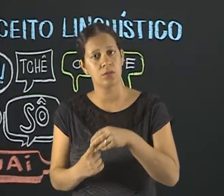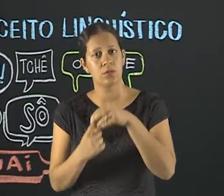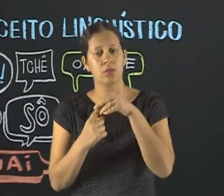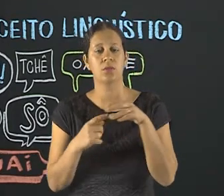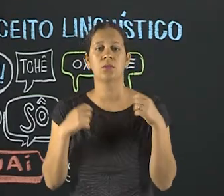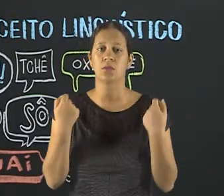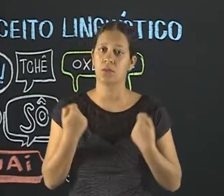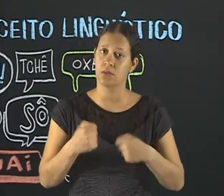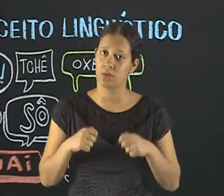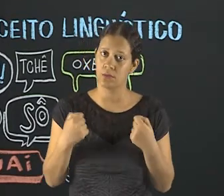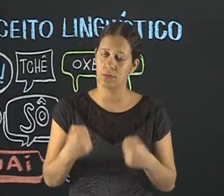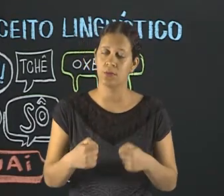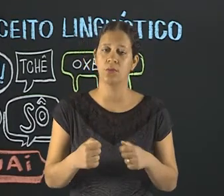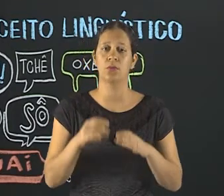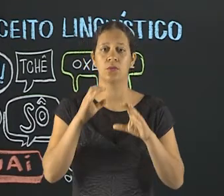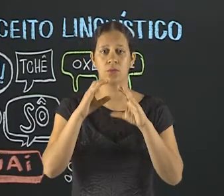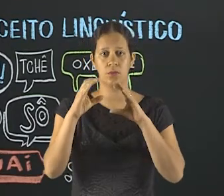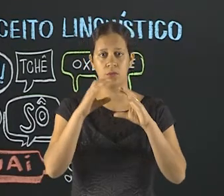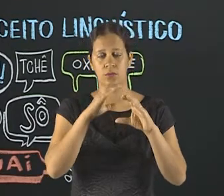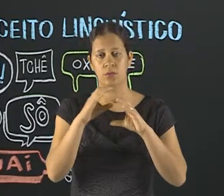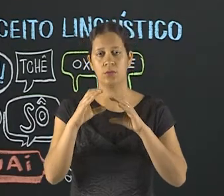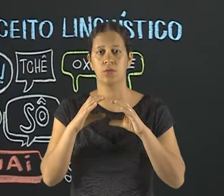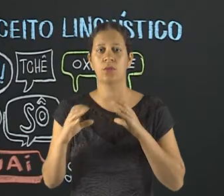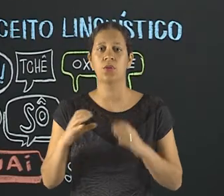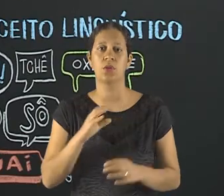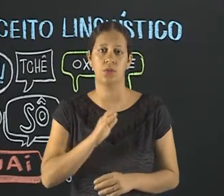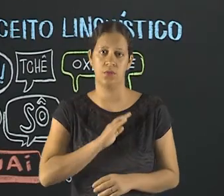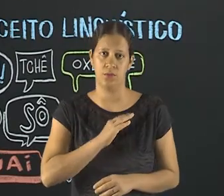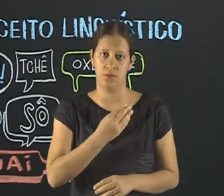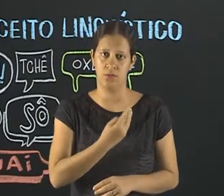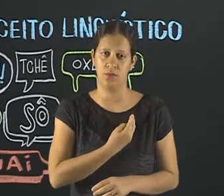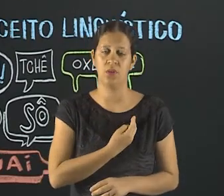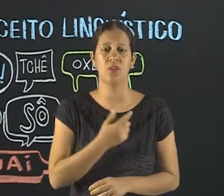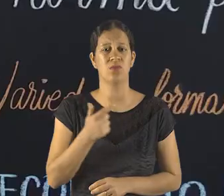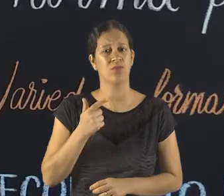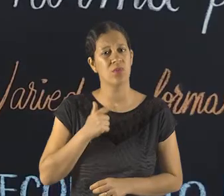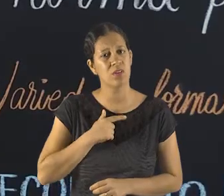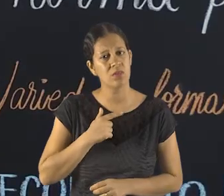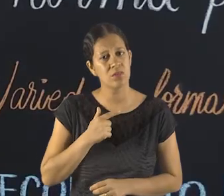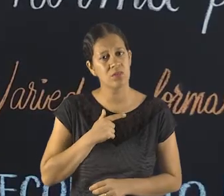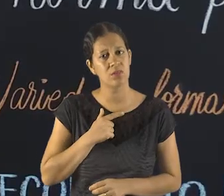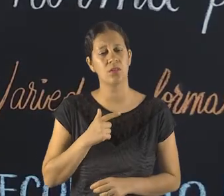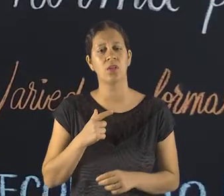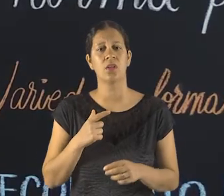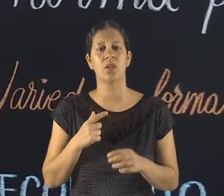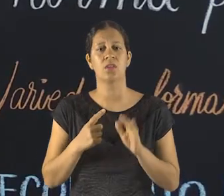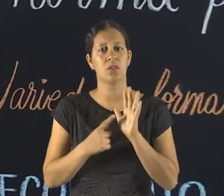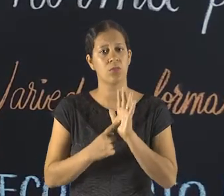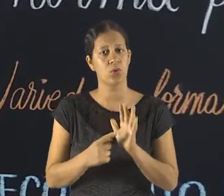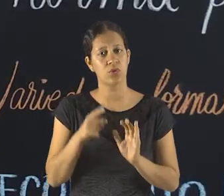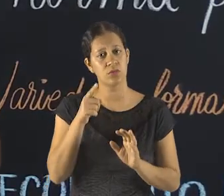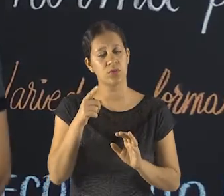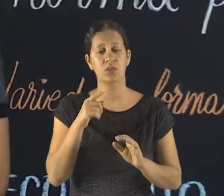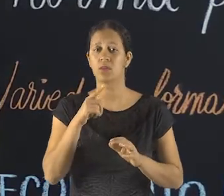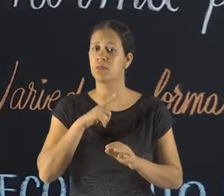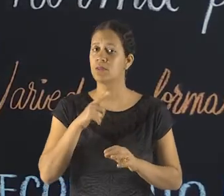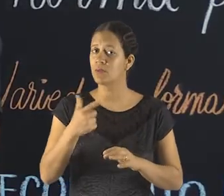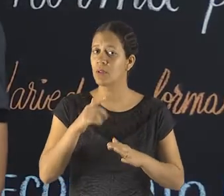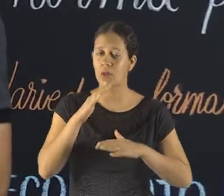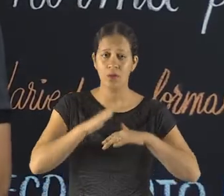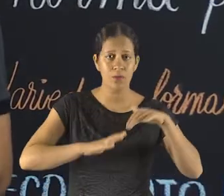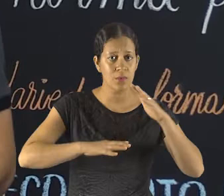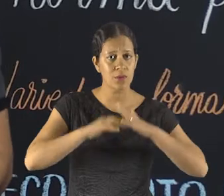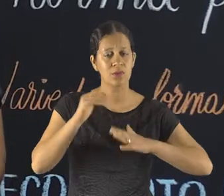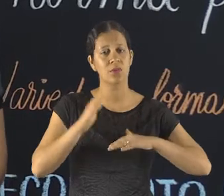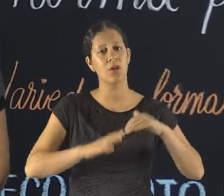Ela é a necessária para regrar a nossa comunicação. Mas o preconceito linguístico é feio. Sabe por quê? Porque ele demonstra que você não tem capacidade de compreender